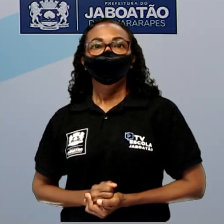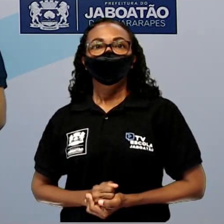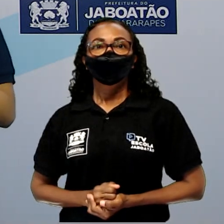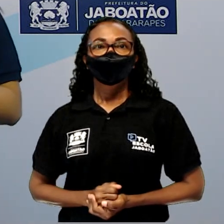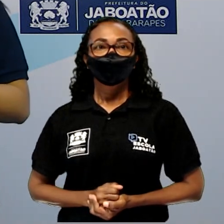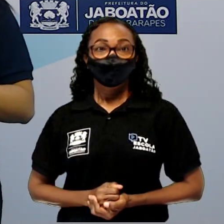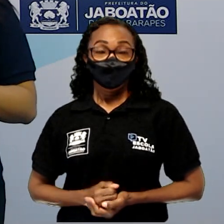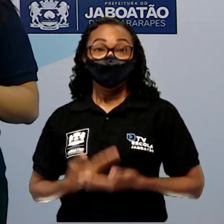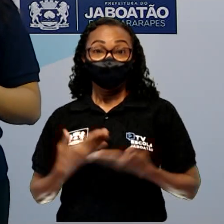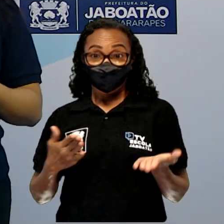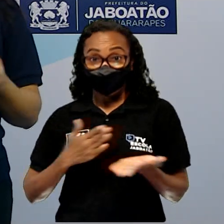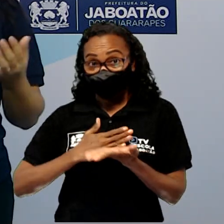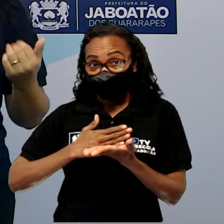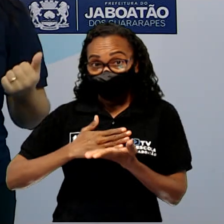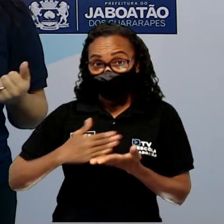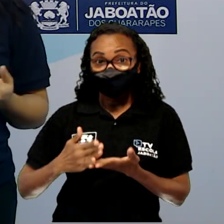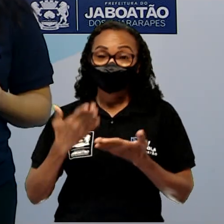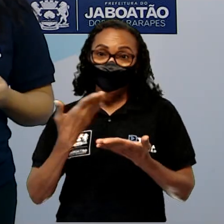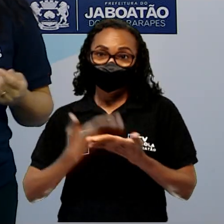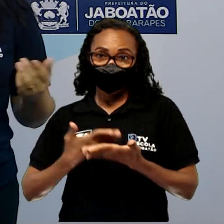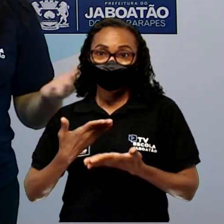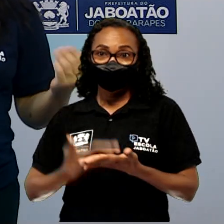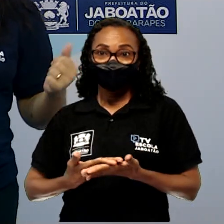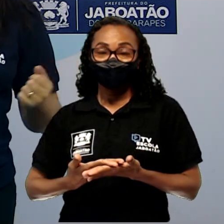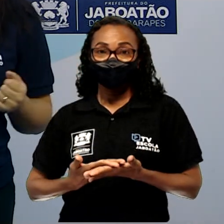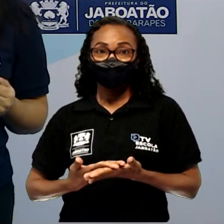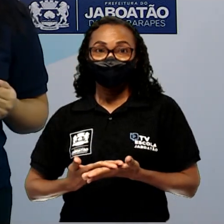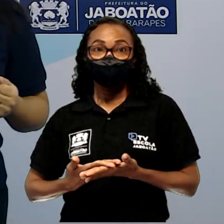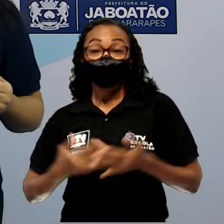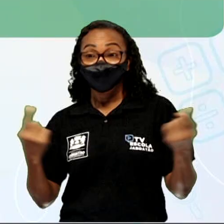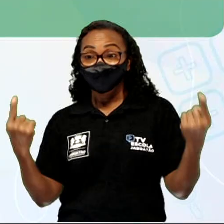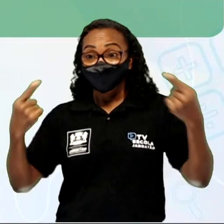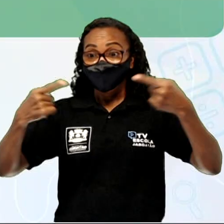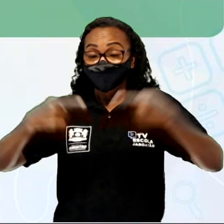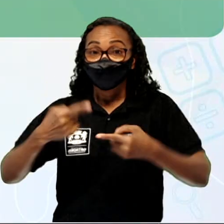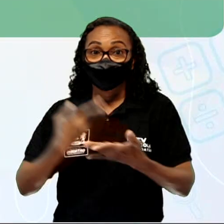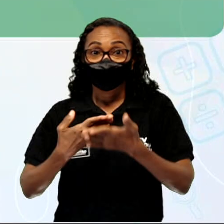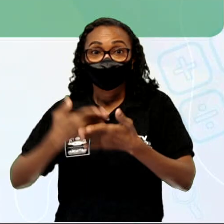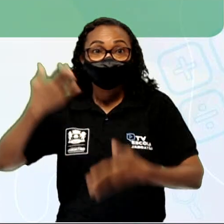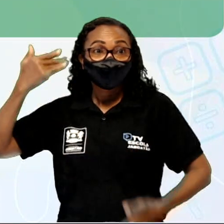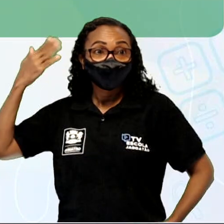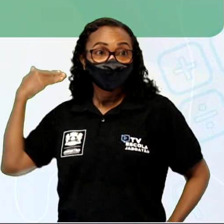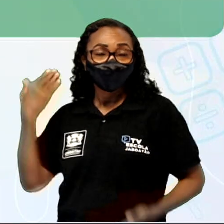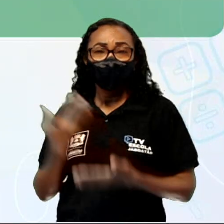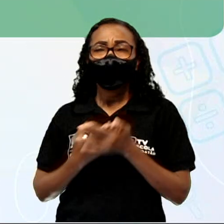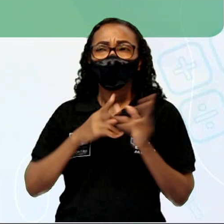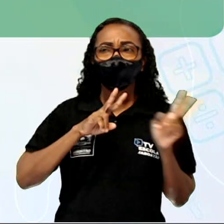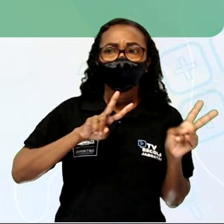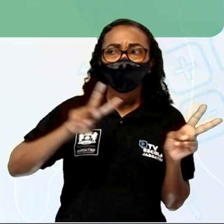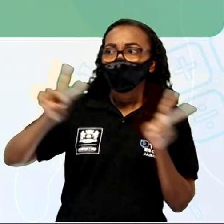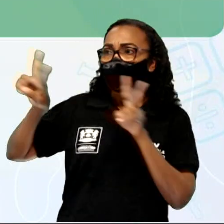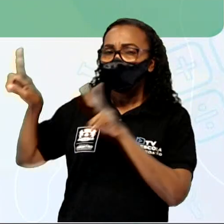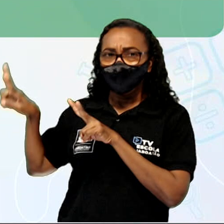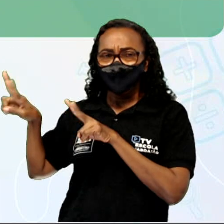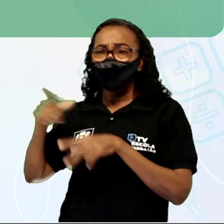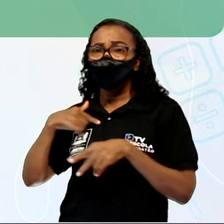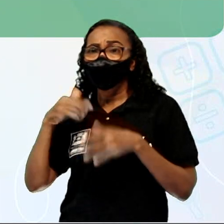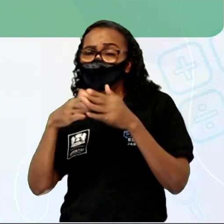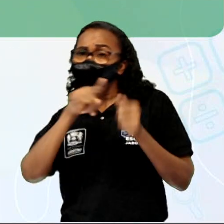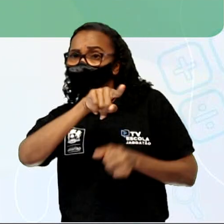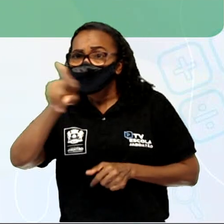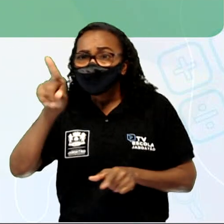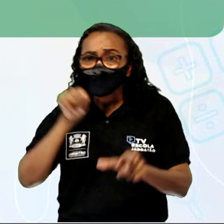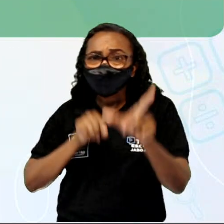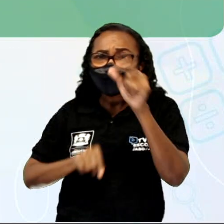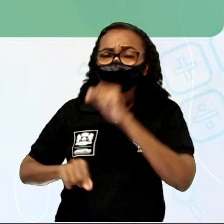Vamos iniciar a nossa aula com o desafio da aula anterior. Olhem aí, eu pedi para que vocês escolhessem uma